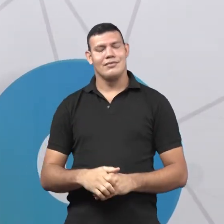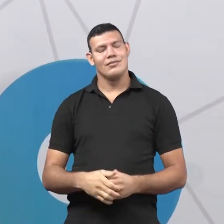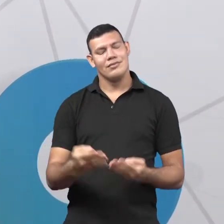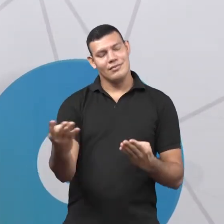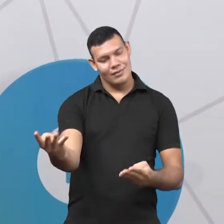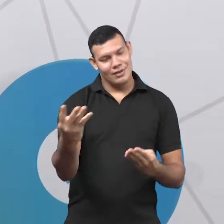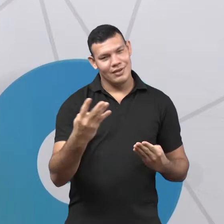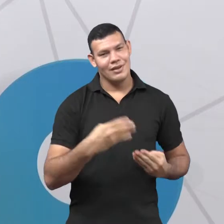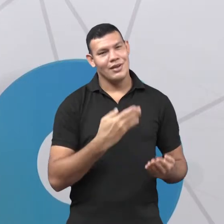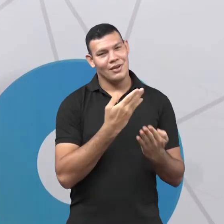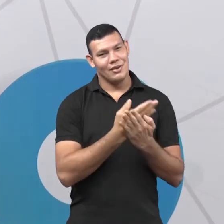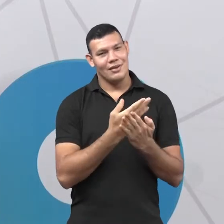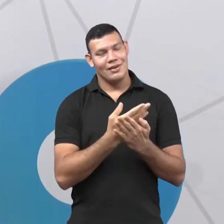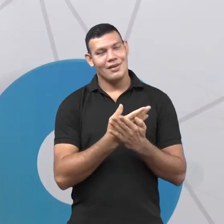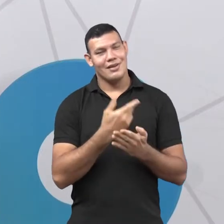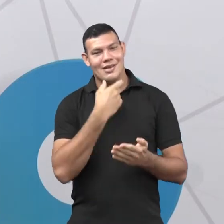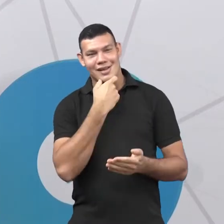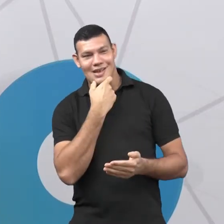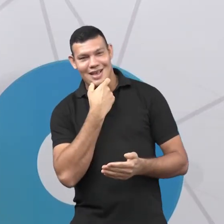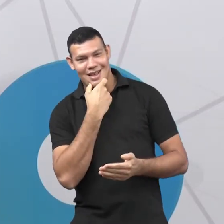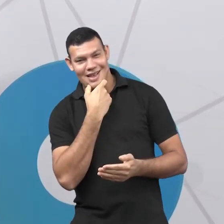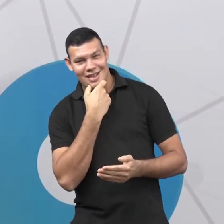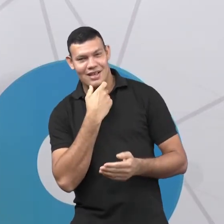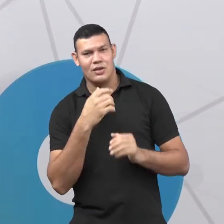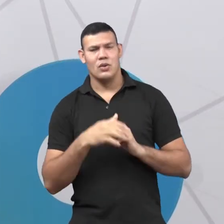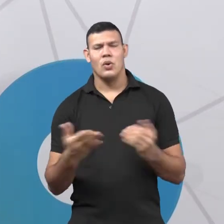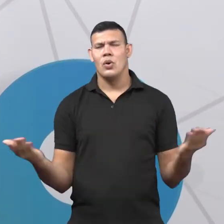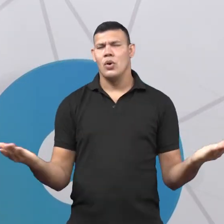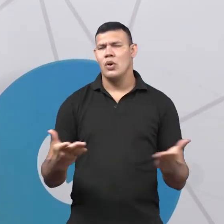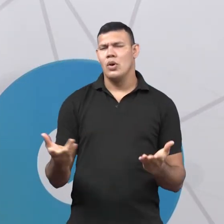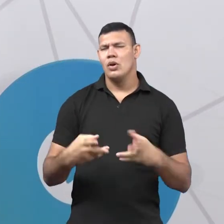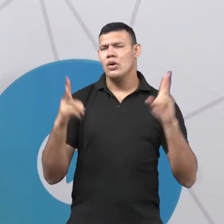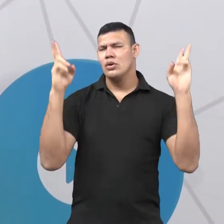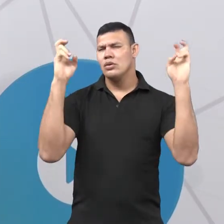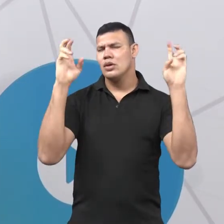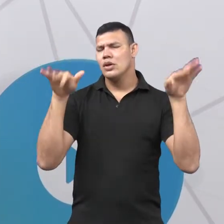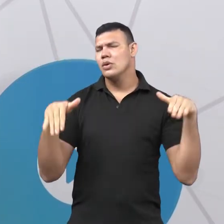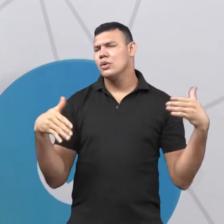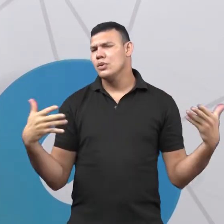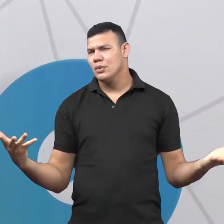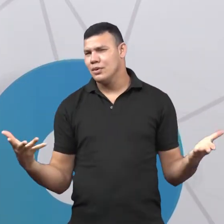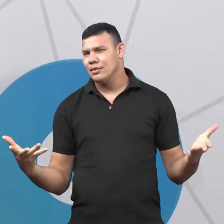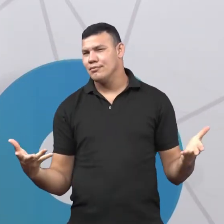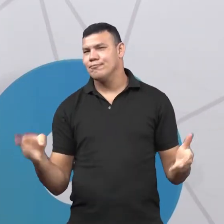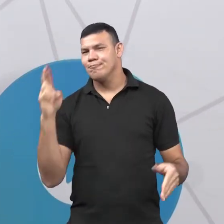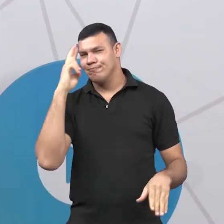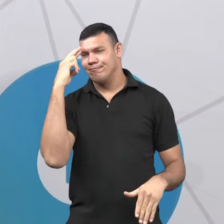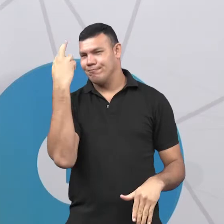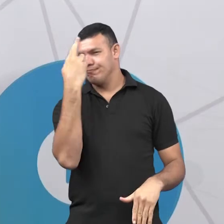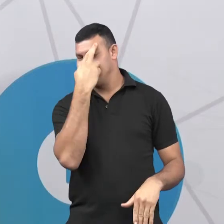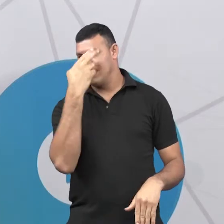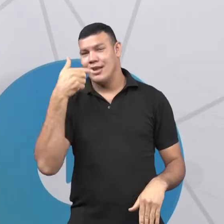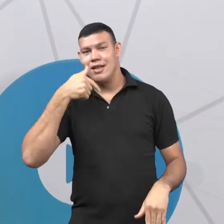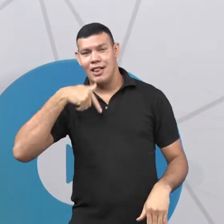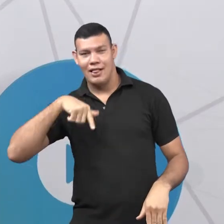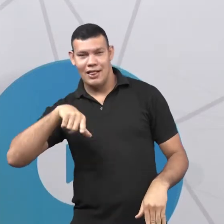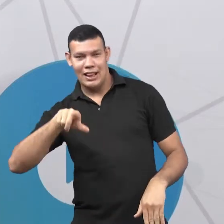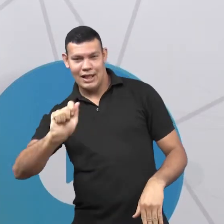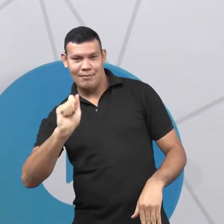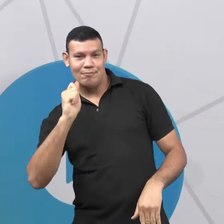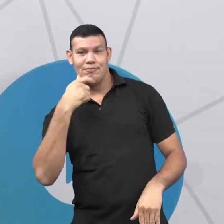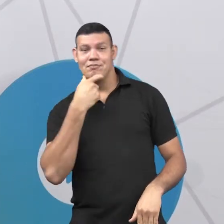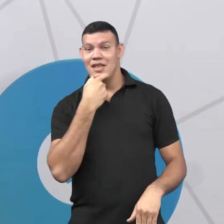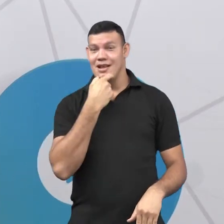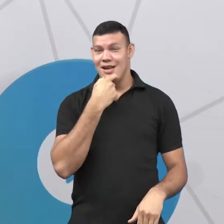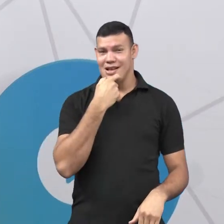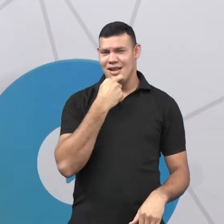-vindos à nossa aula de inglês. Hoje nós vamos falar um pouquinho sobre a história da língua inglesa, ok? Mas antes da gente iniciar esse conteúdo,